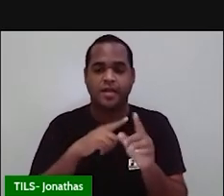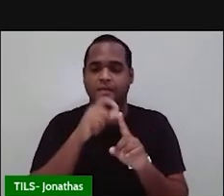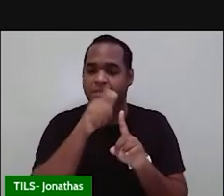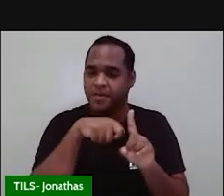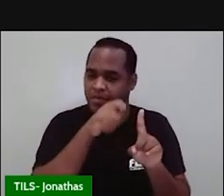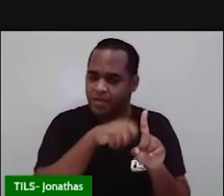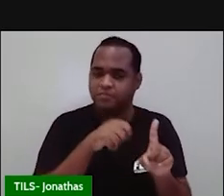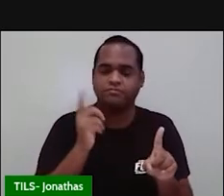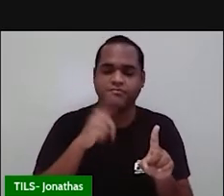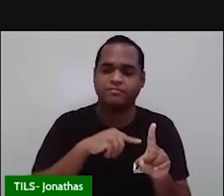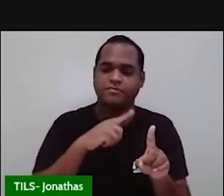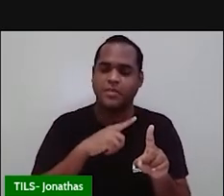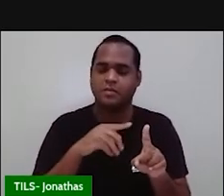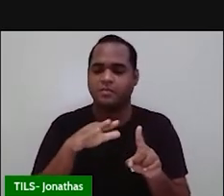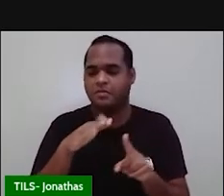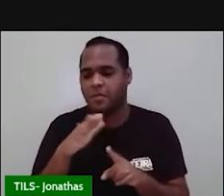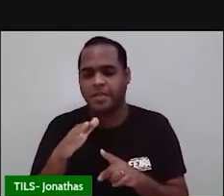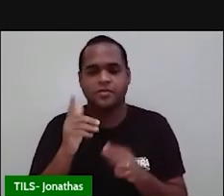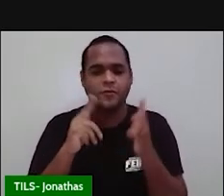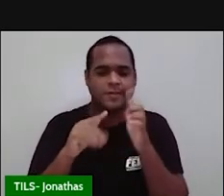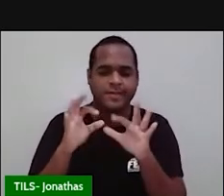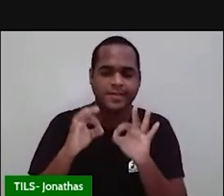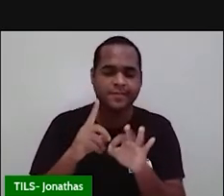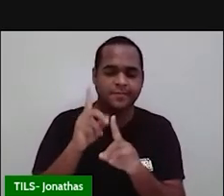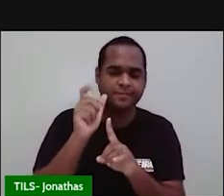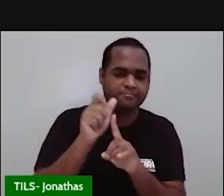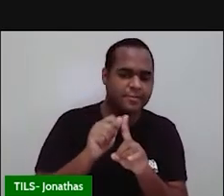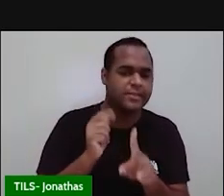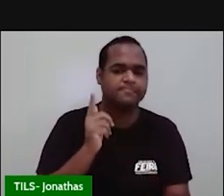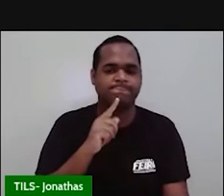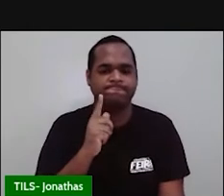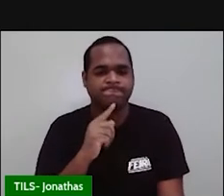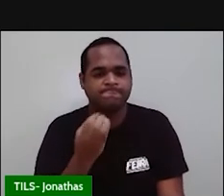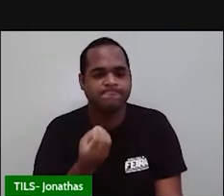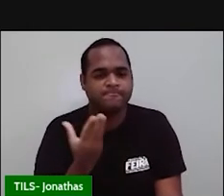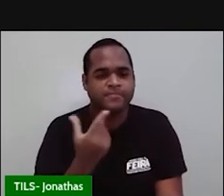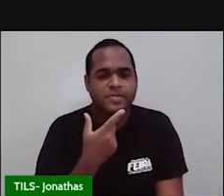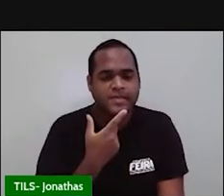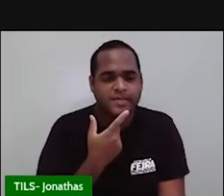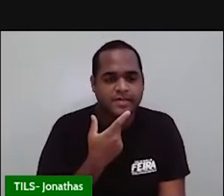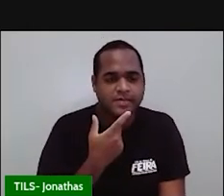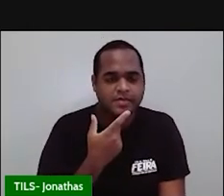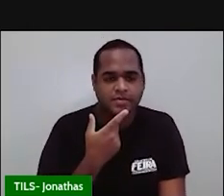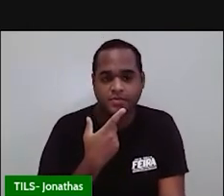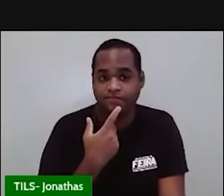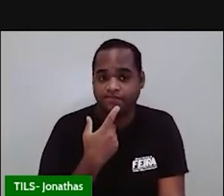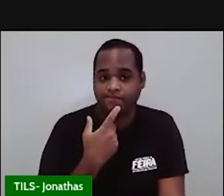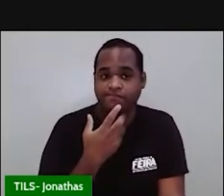né? Mais ou menos quanto a gente está gastando no mês ali, por exemplo, sei lá, com